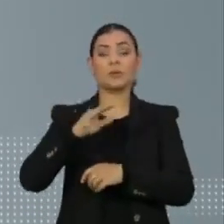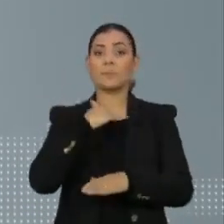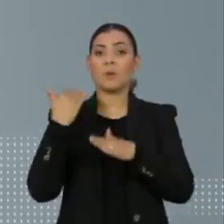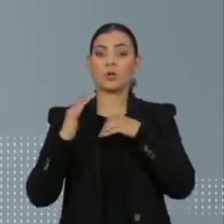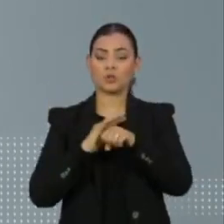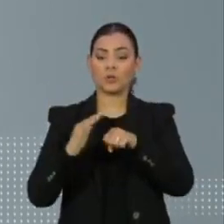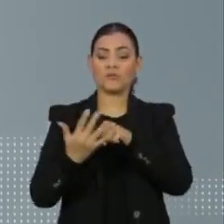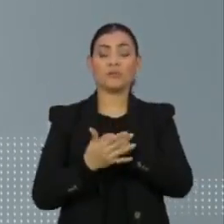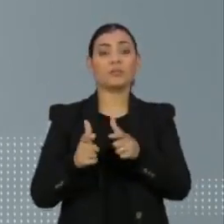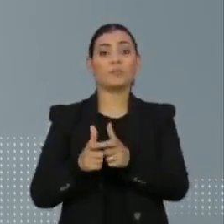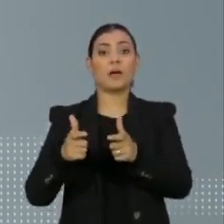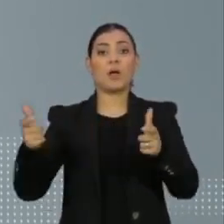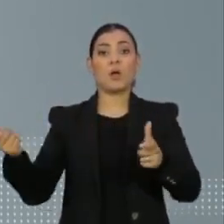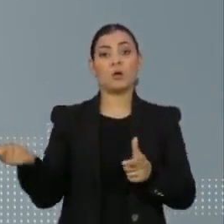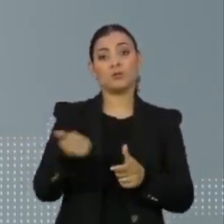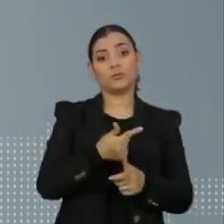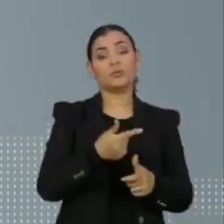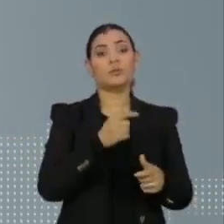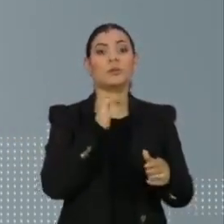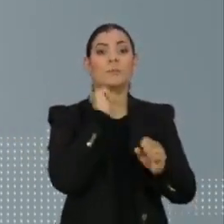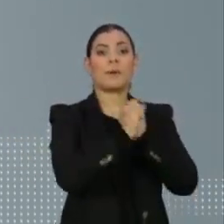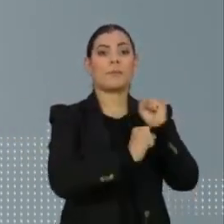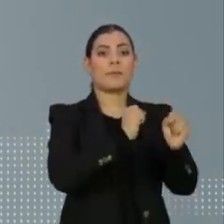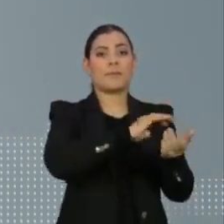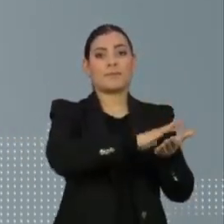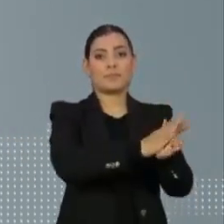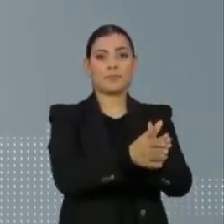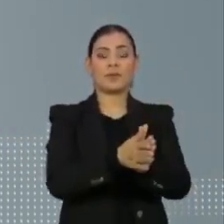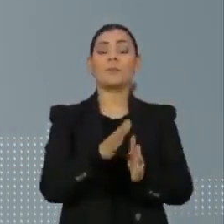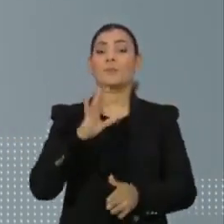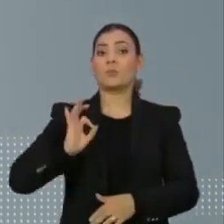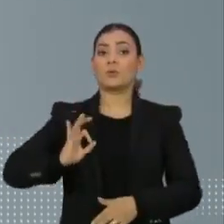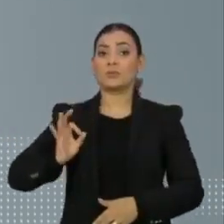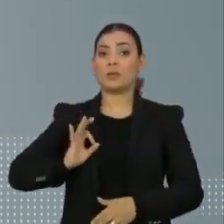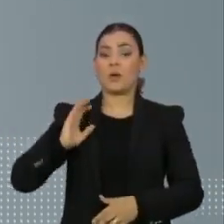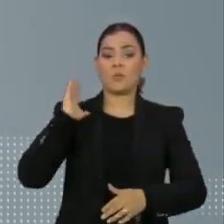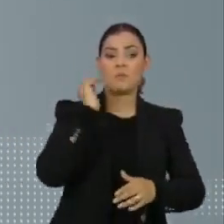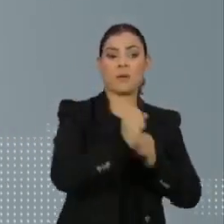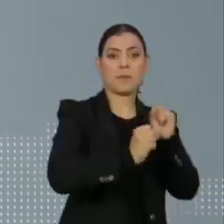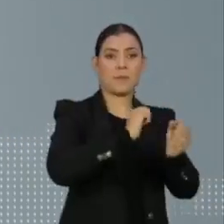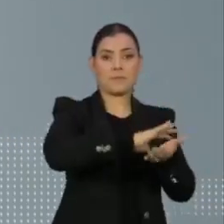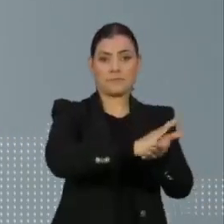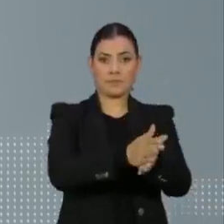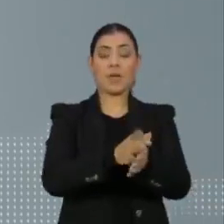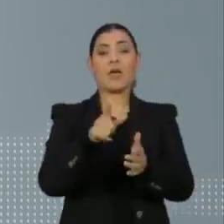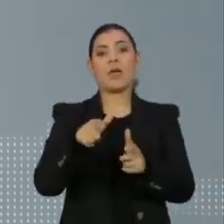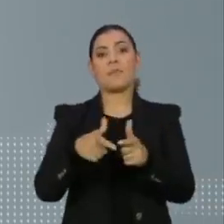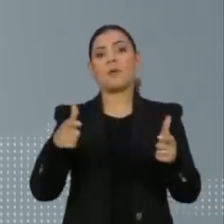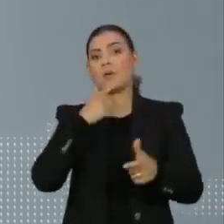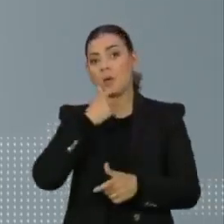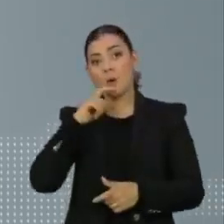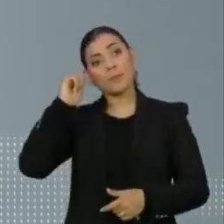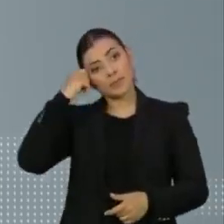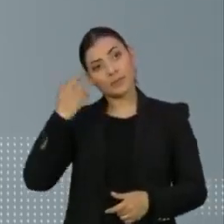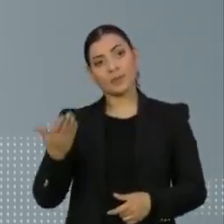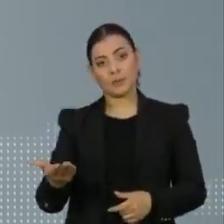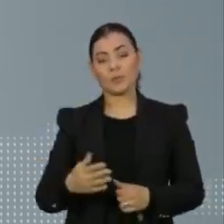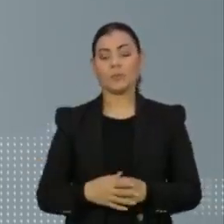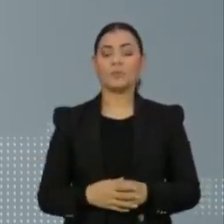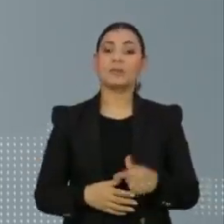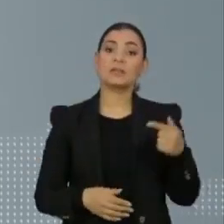-19 foram maiores do que por homicídio. Entre os policiais assassinados, a maioria era de homens e negros.